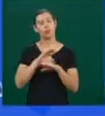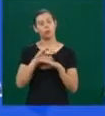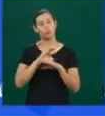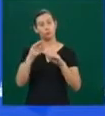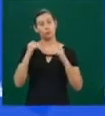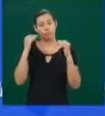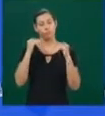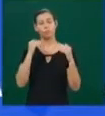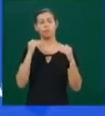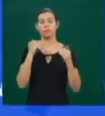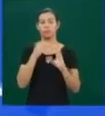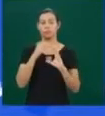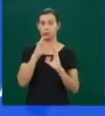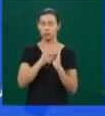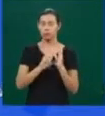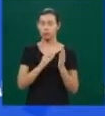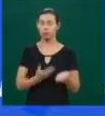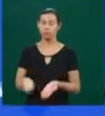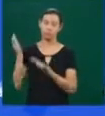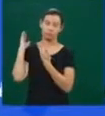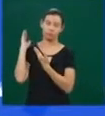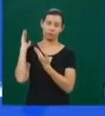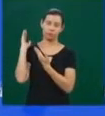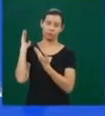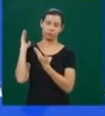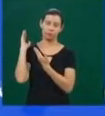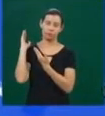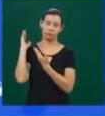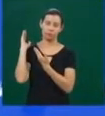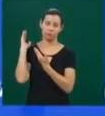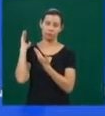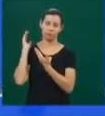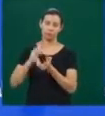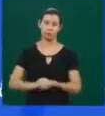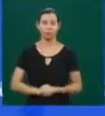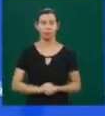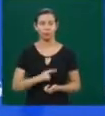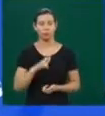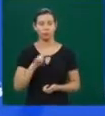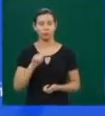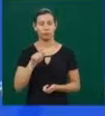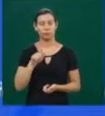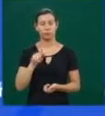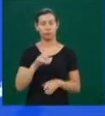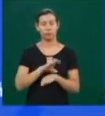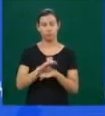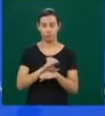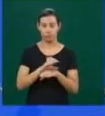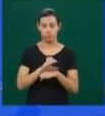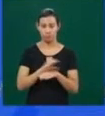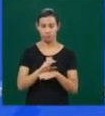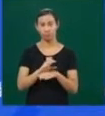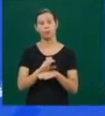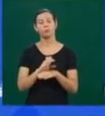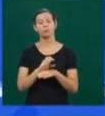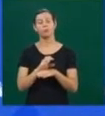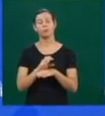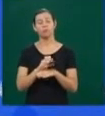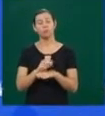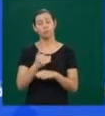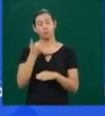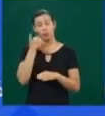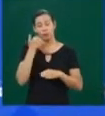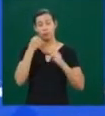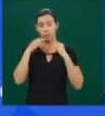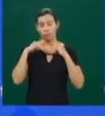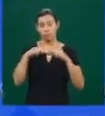.estagio01, arroba fundação cdl.org.br. Vaga de estágio em setor comercial. Atendimento